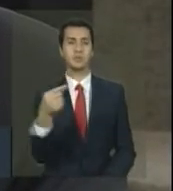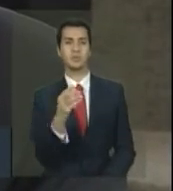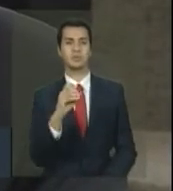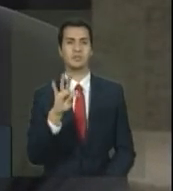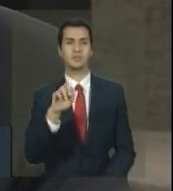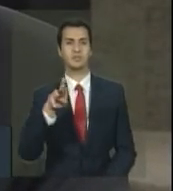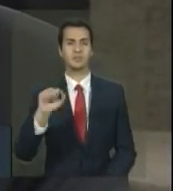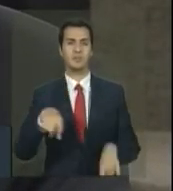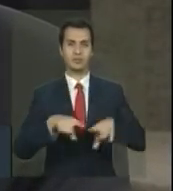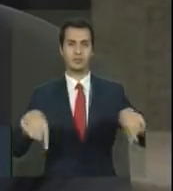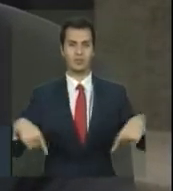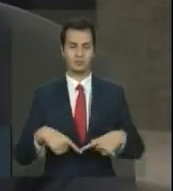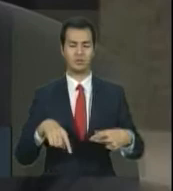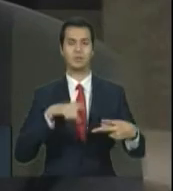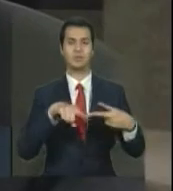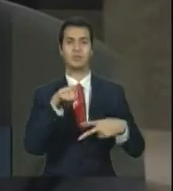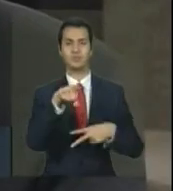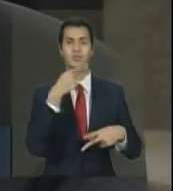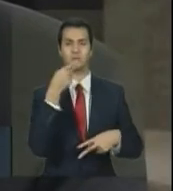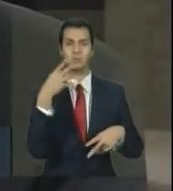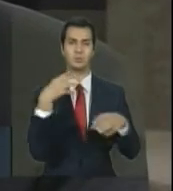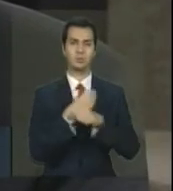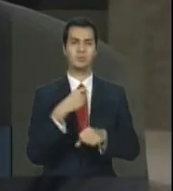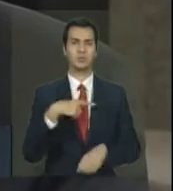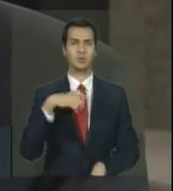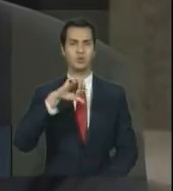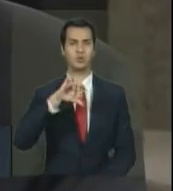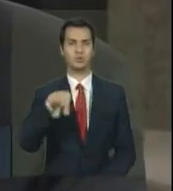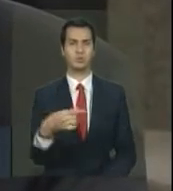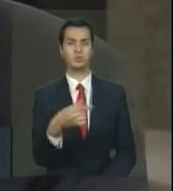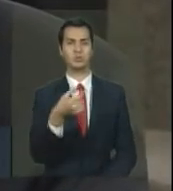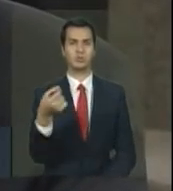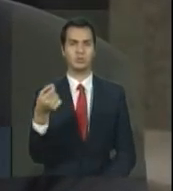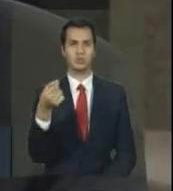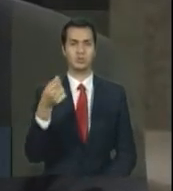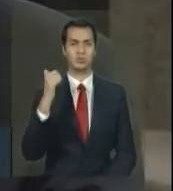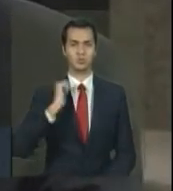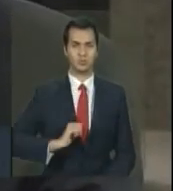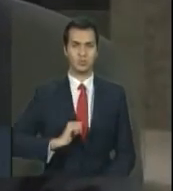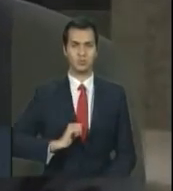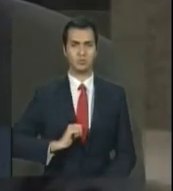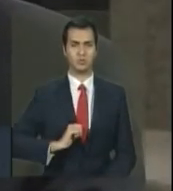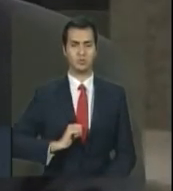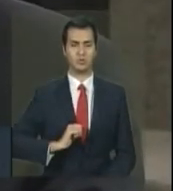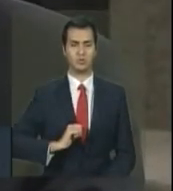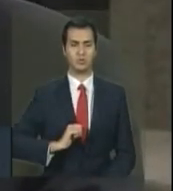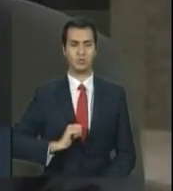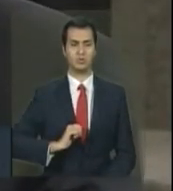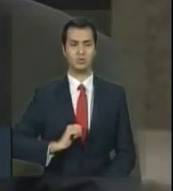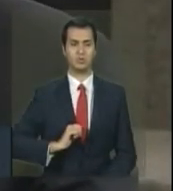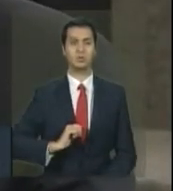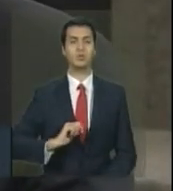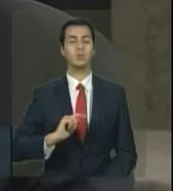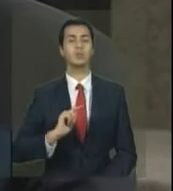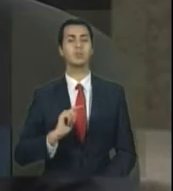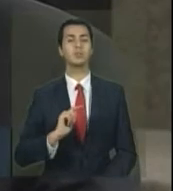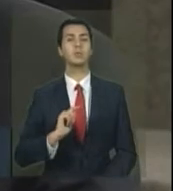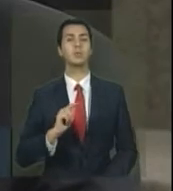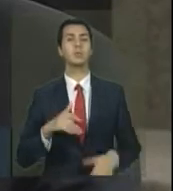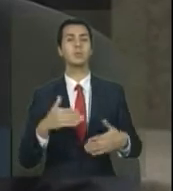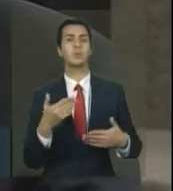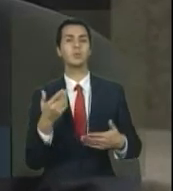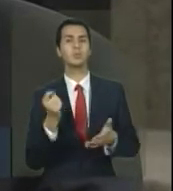o balanço falou em 9.200 bolsas. O dinheiro liberado até agora é suficiente para pagar somente 3.500